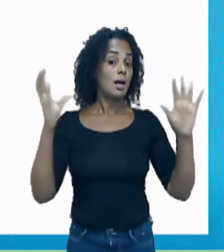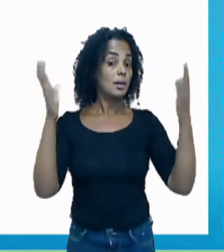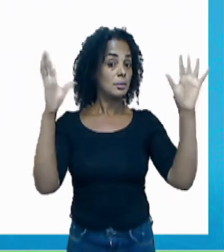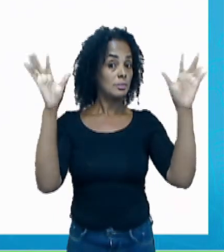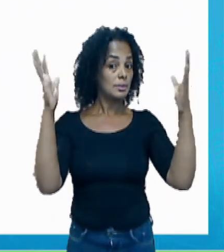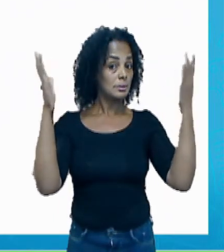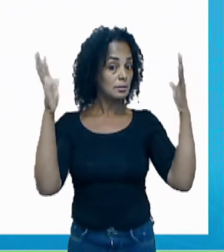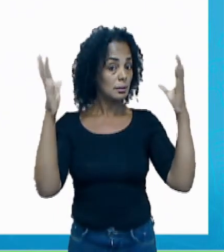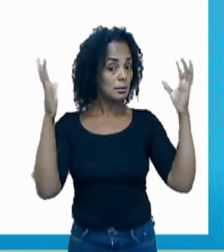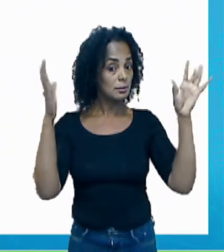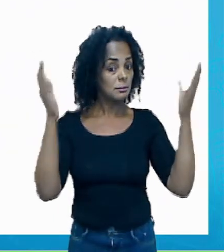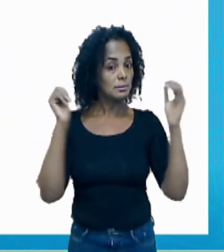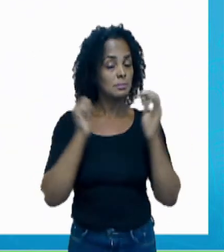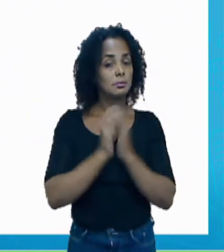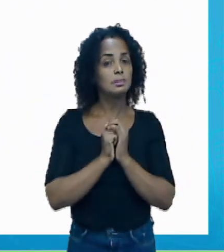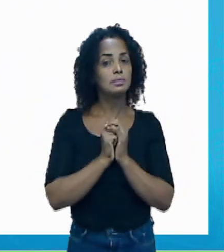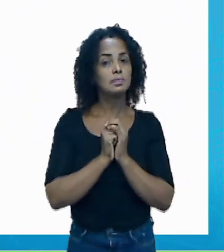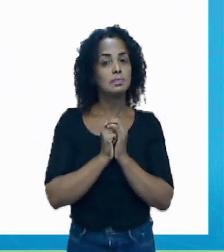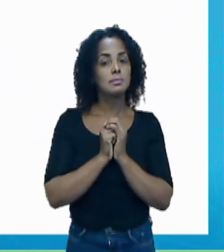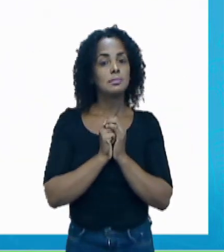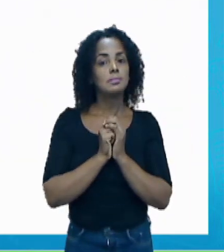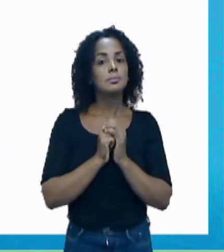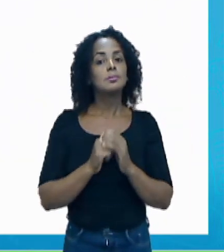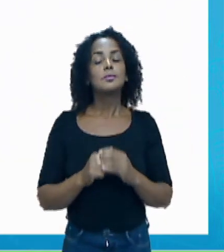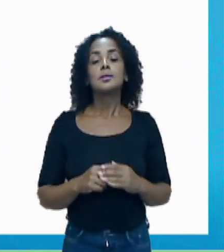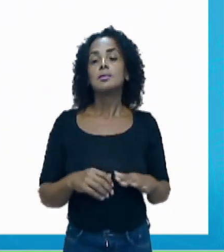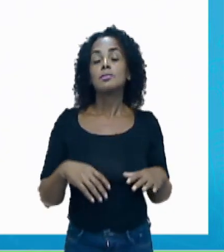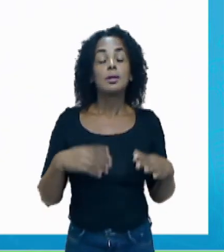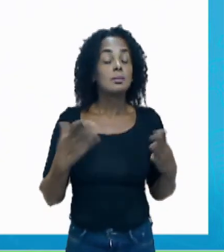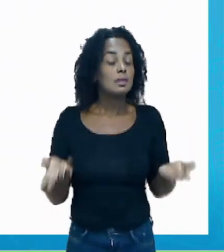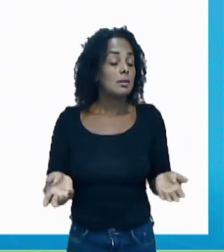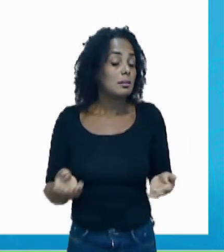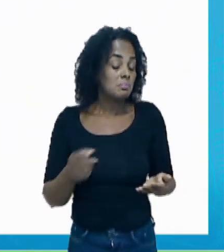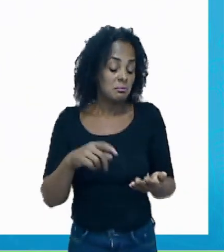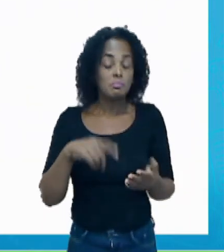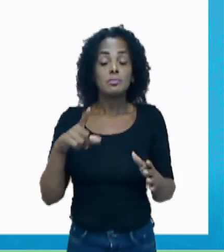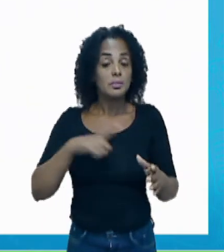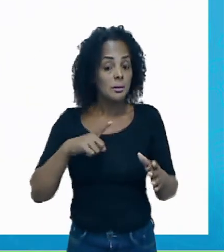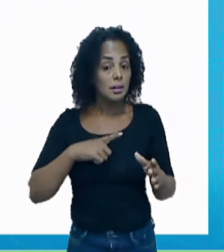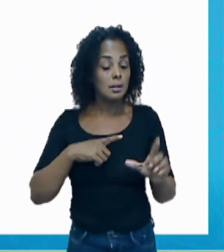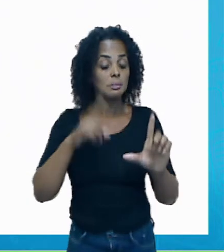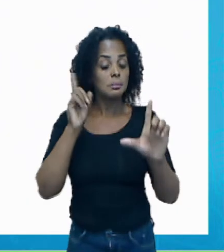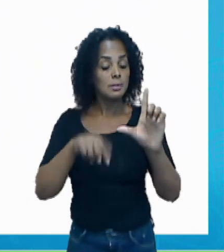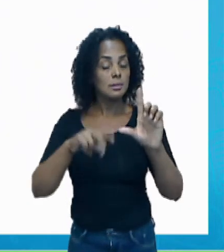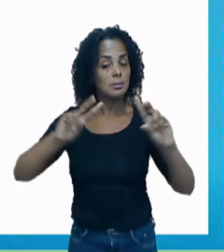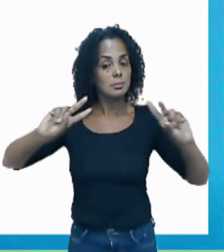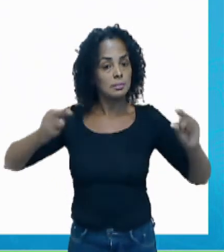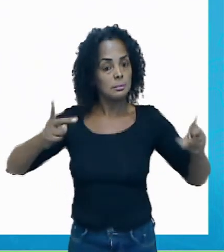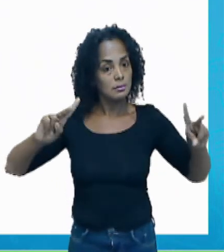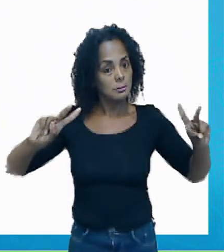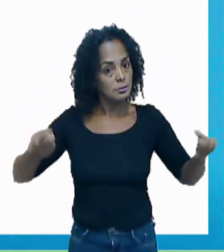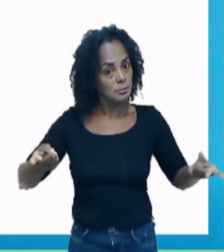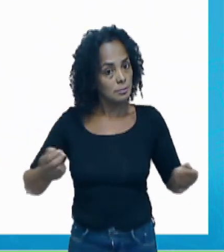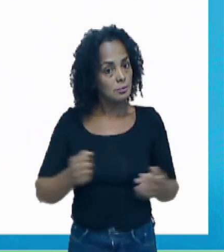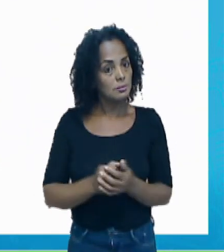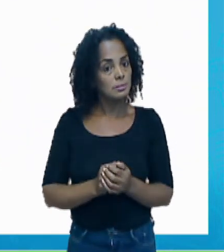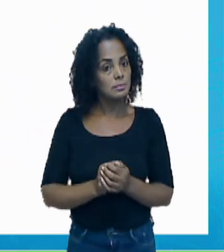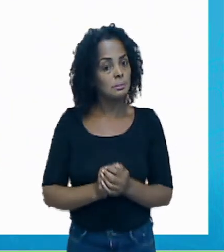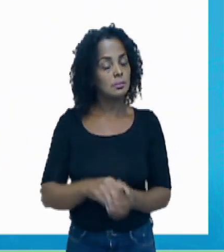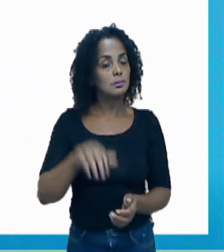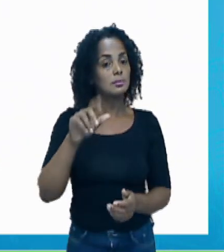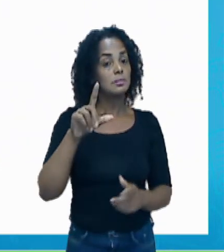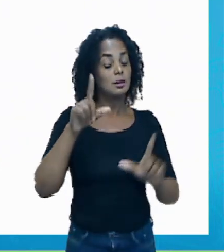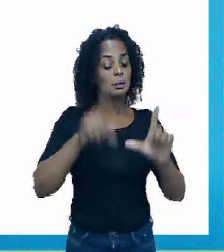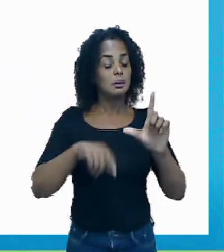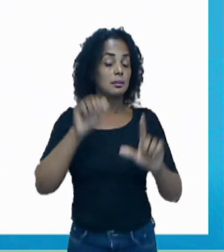Aniversário. Vai estar com letras diferentes. Na letra A nós temos a primeira palavra.